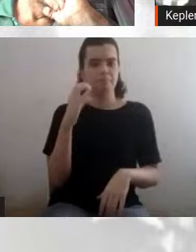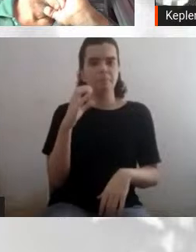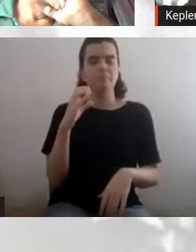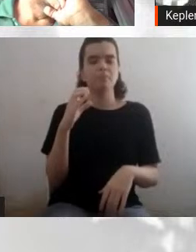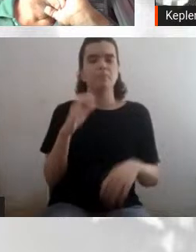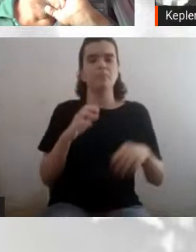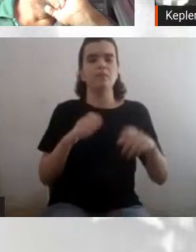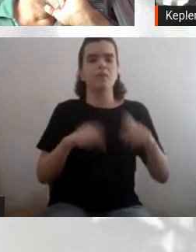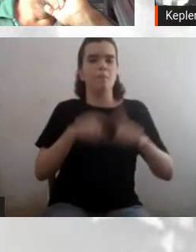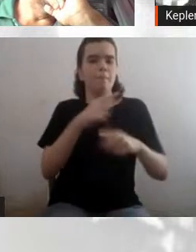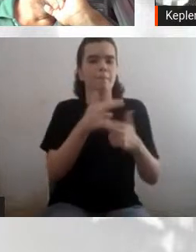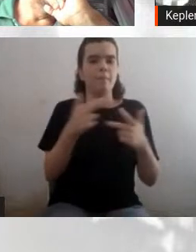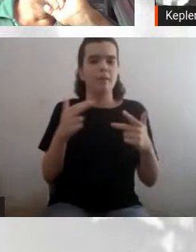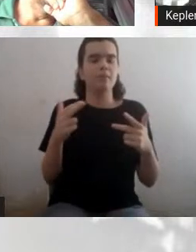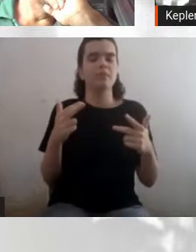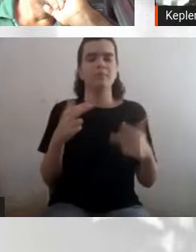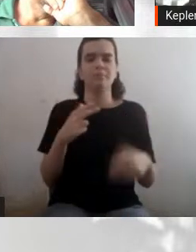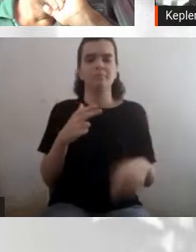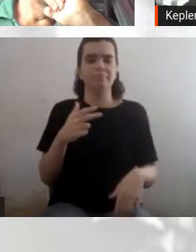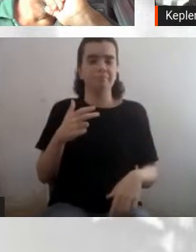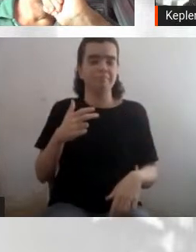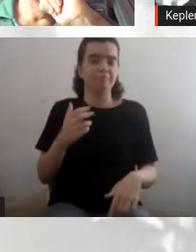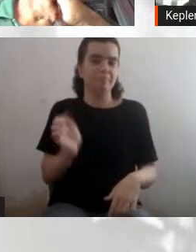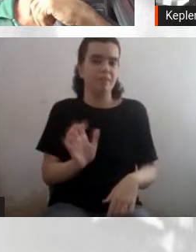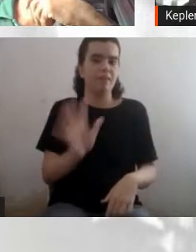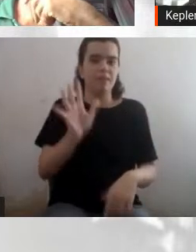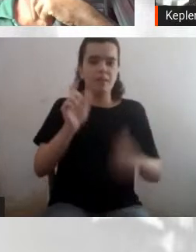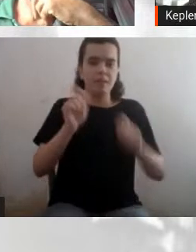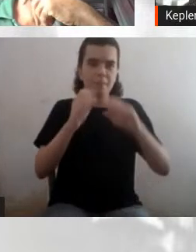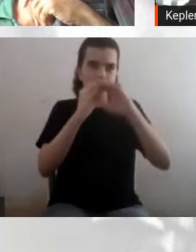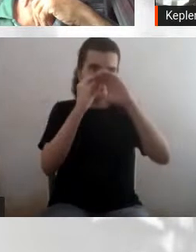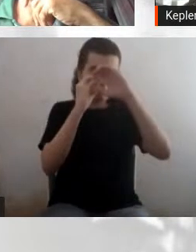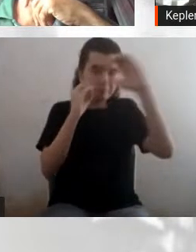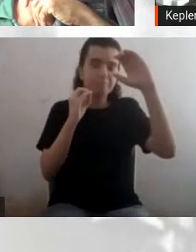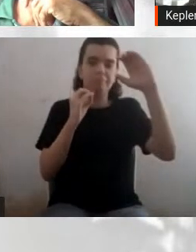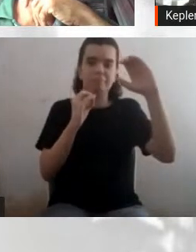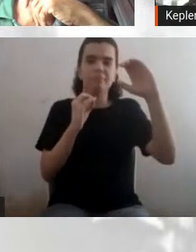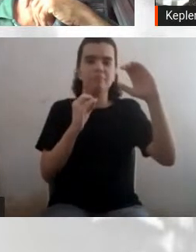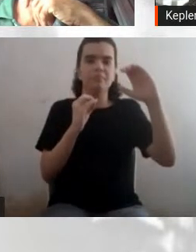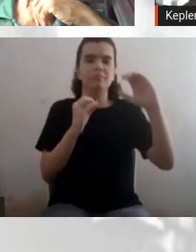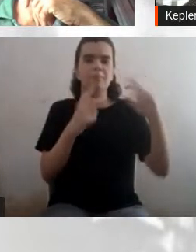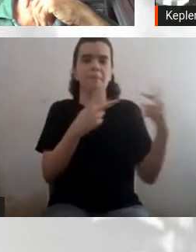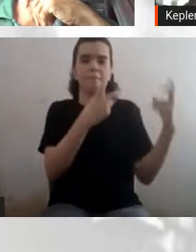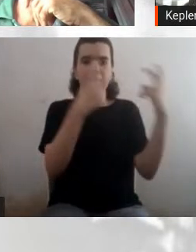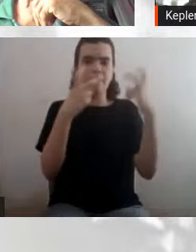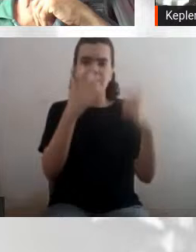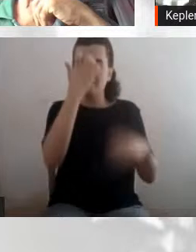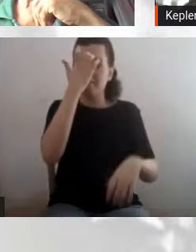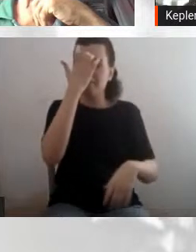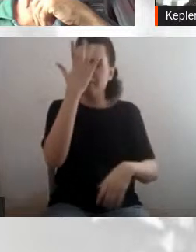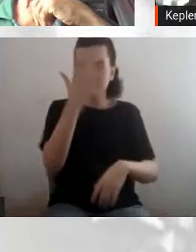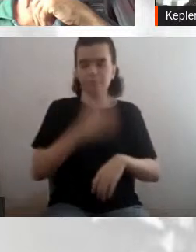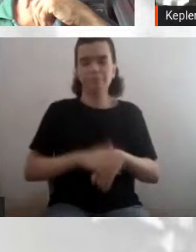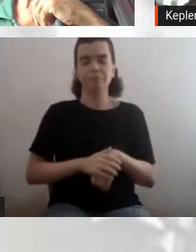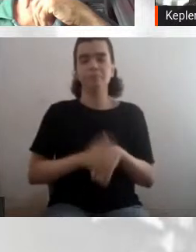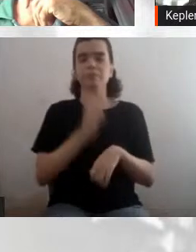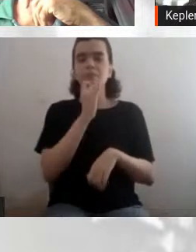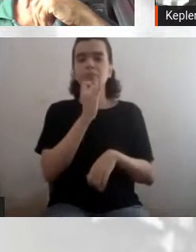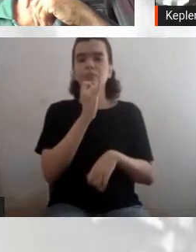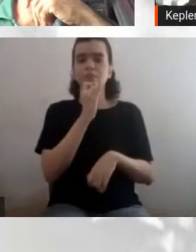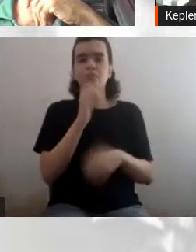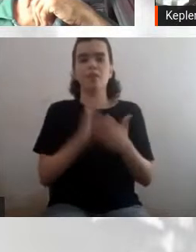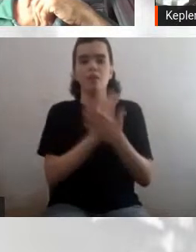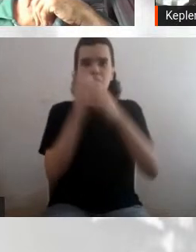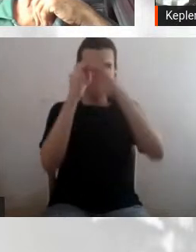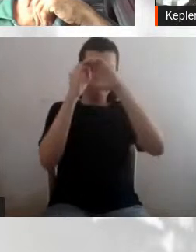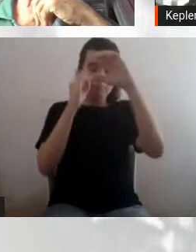Por exemplo, algumas das técnicas que são usadas em telescópios foram desenvolvidas pelo exército americano, né? Por